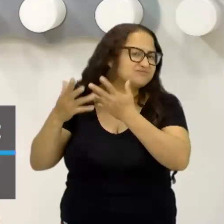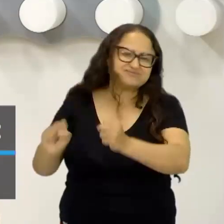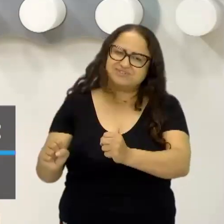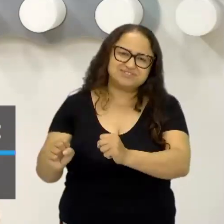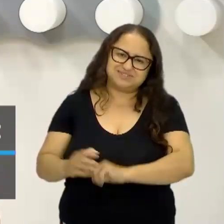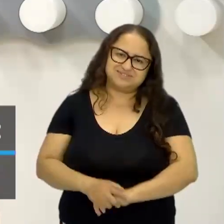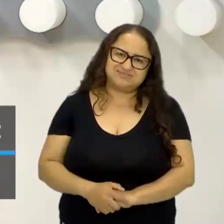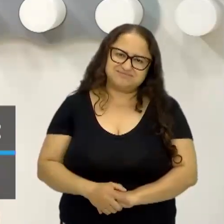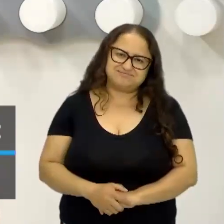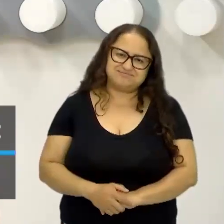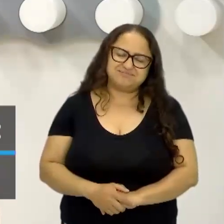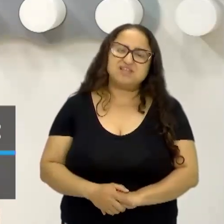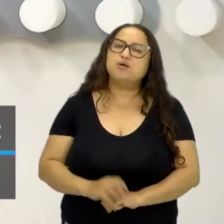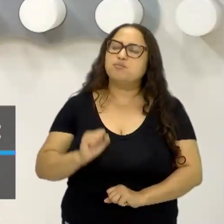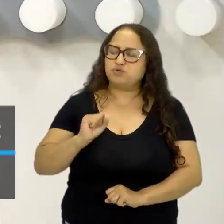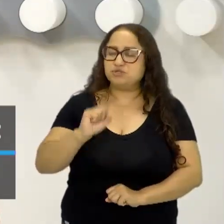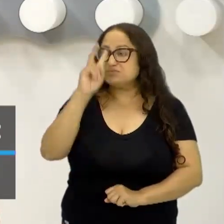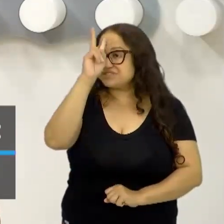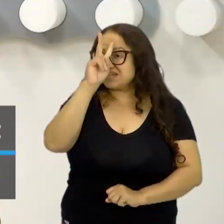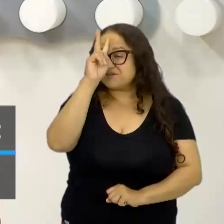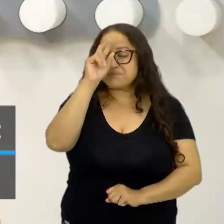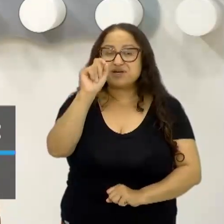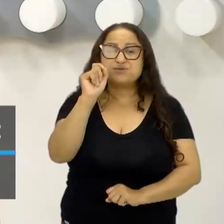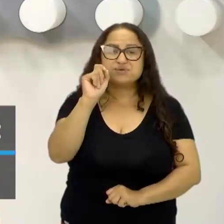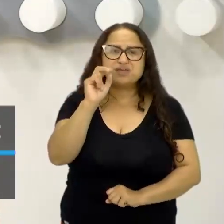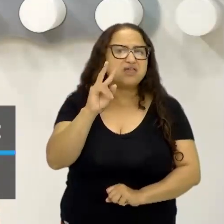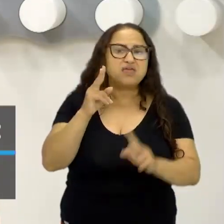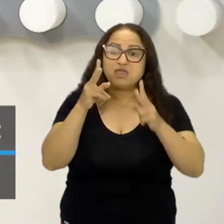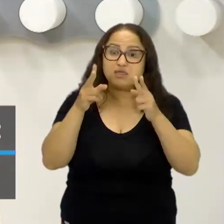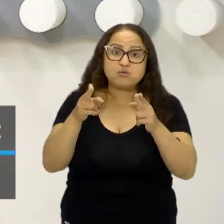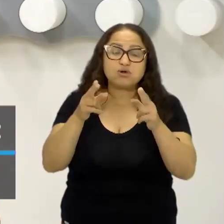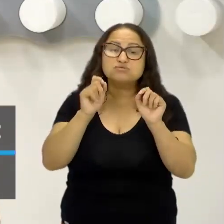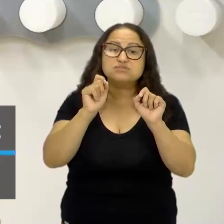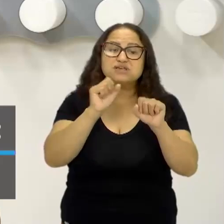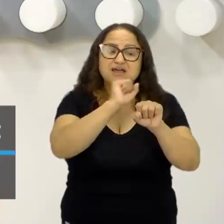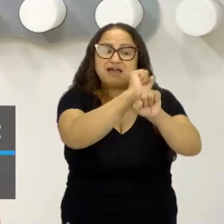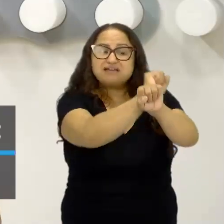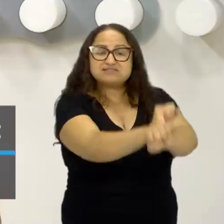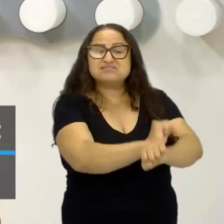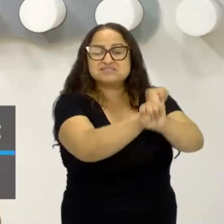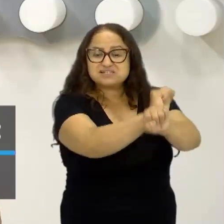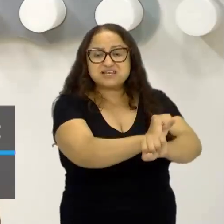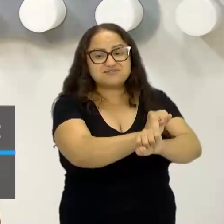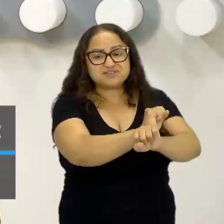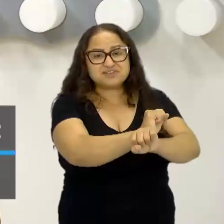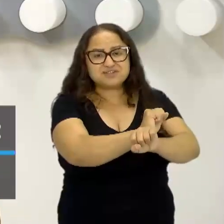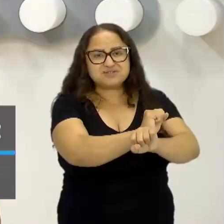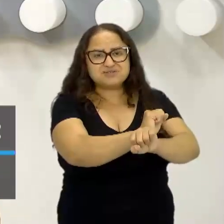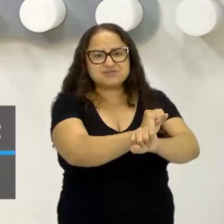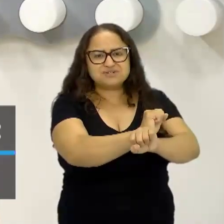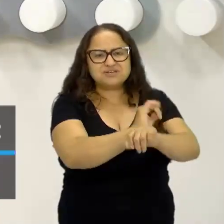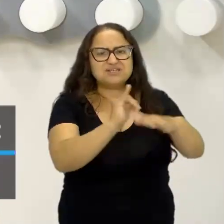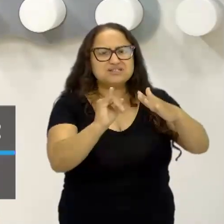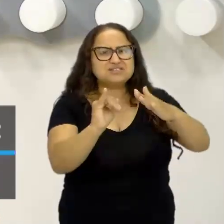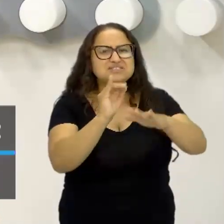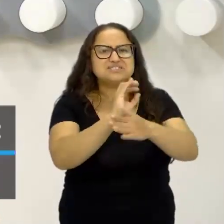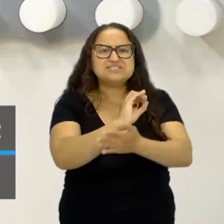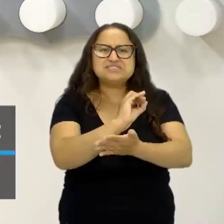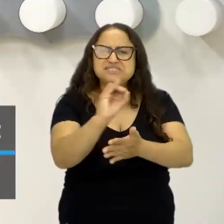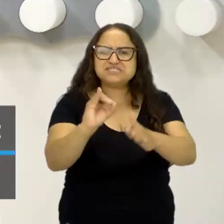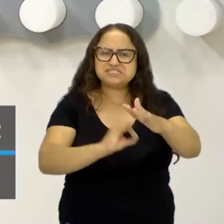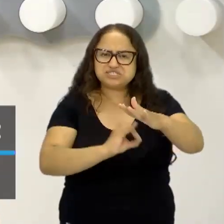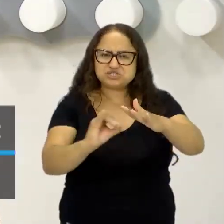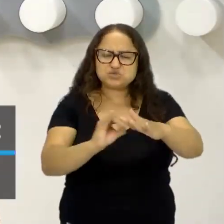lembrar de fatos históricos como a escravidão, né, a escravidão foi institucionalizada e hoje é